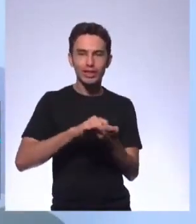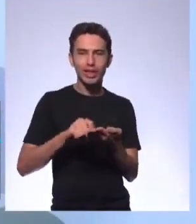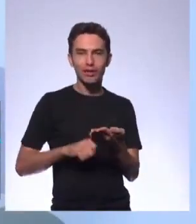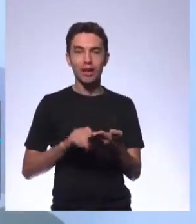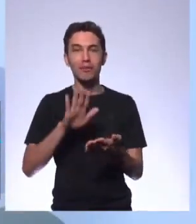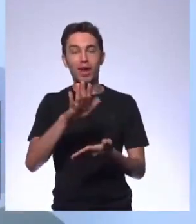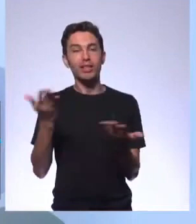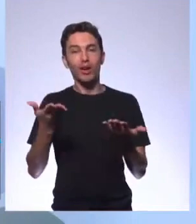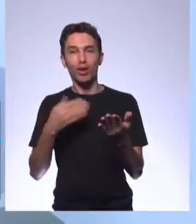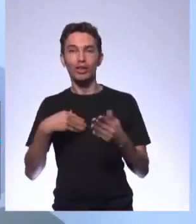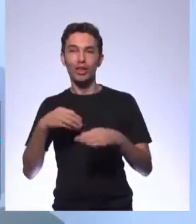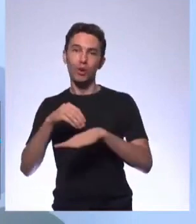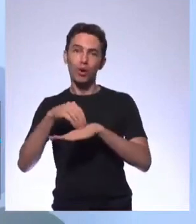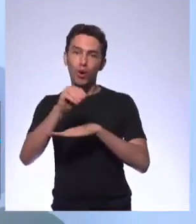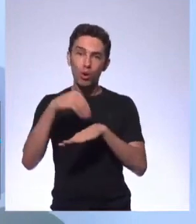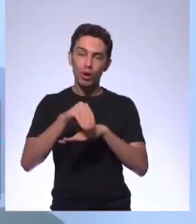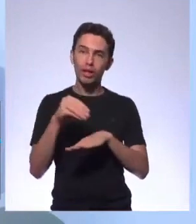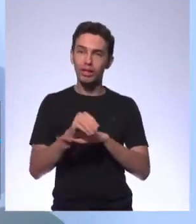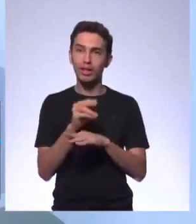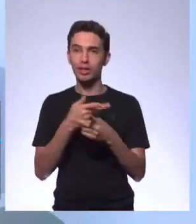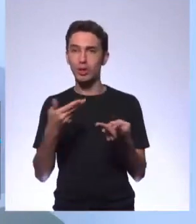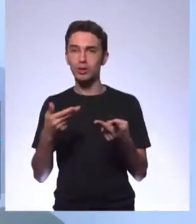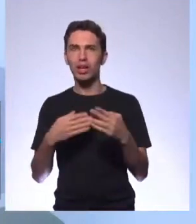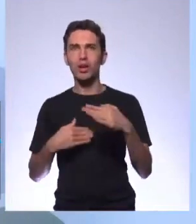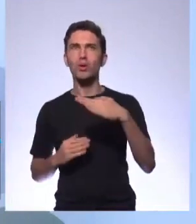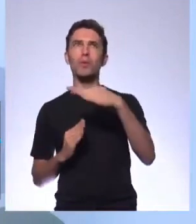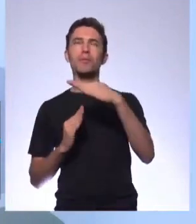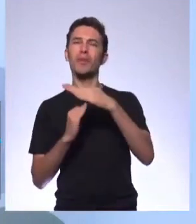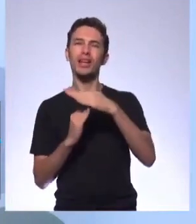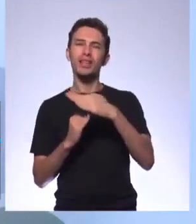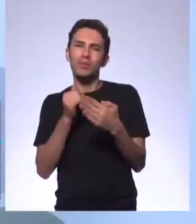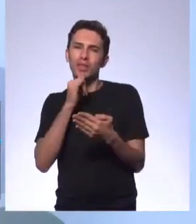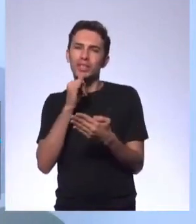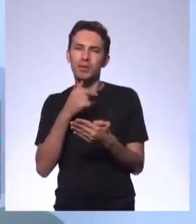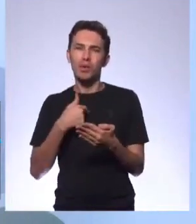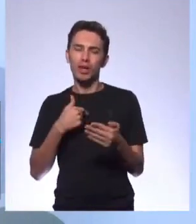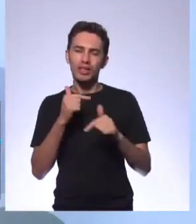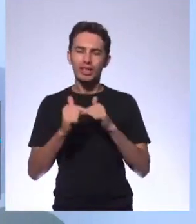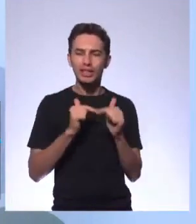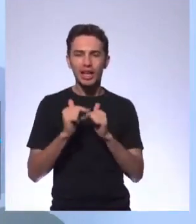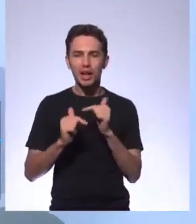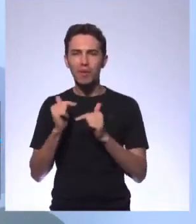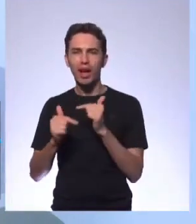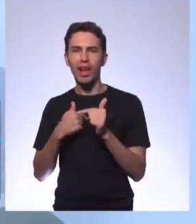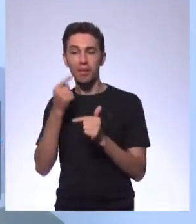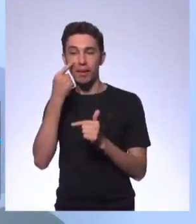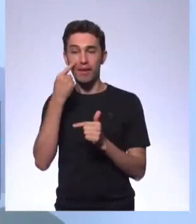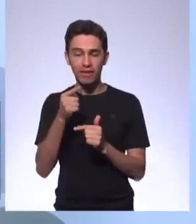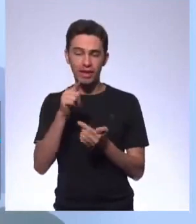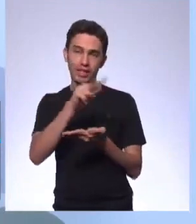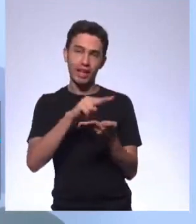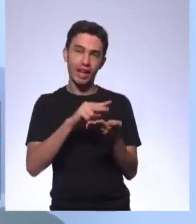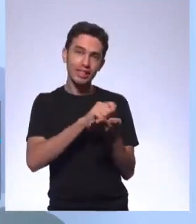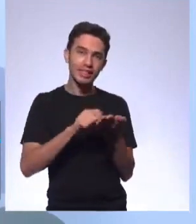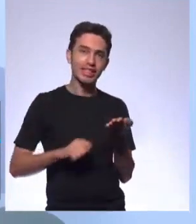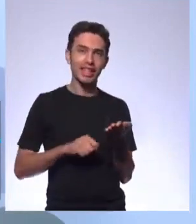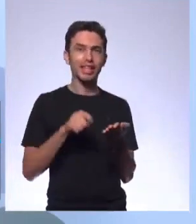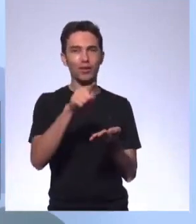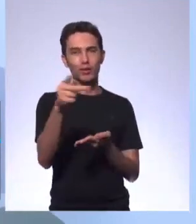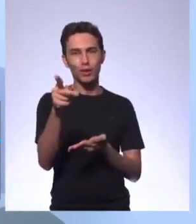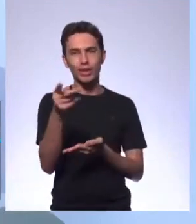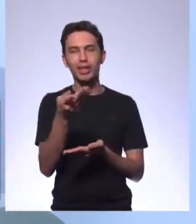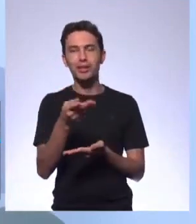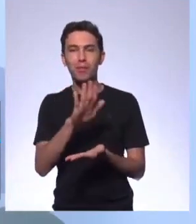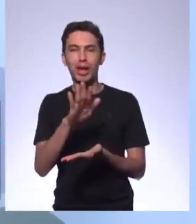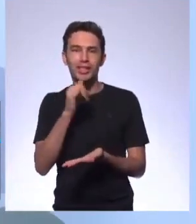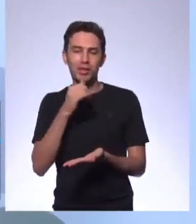o quê? As orientações. Eu pensei assim no máximo que eu pudesse trabalhar de forma para ver a escrita de vocês. Mas não dá para eu sentar